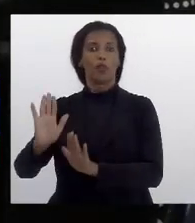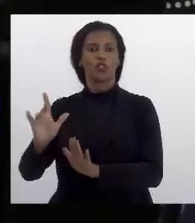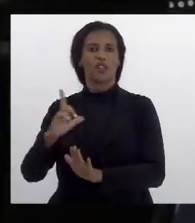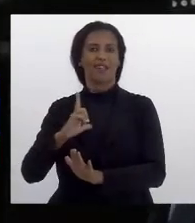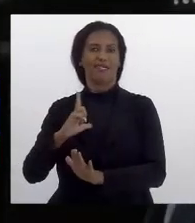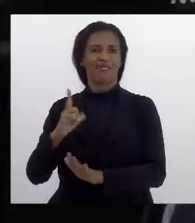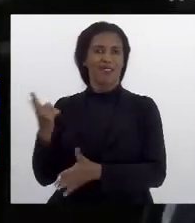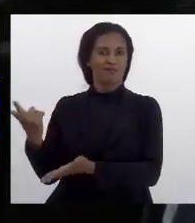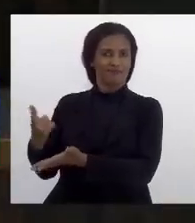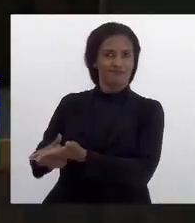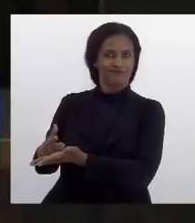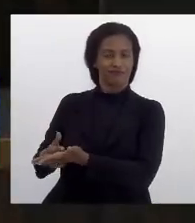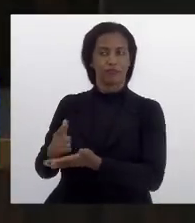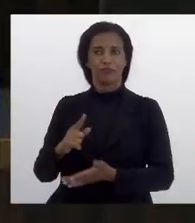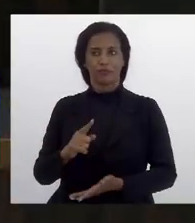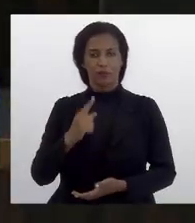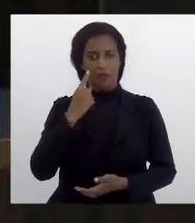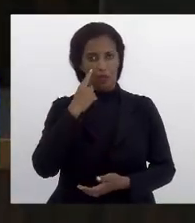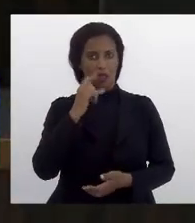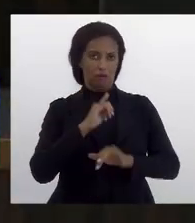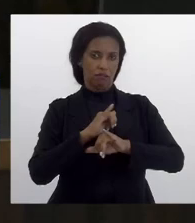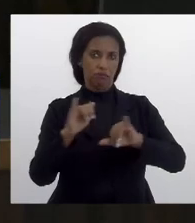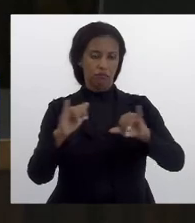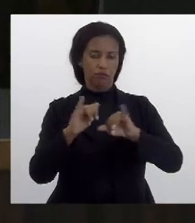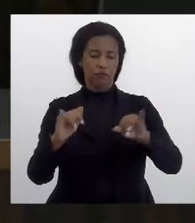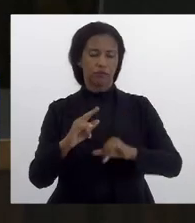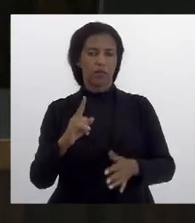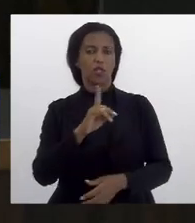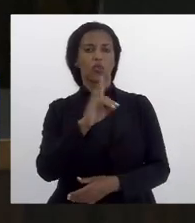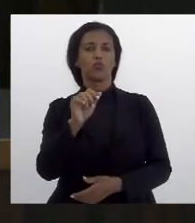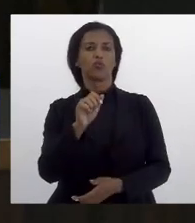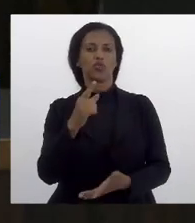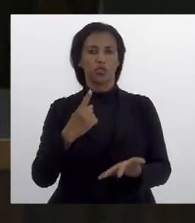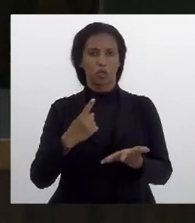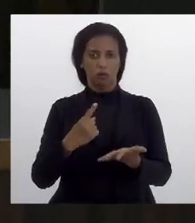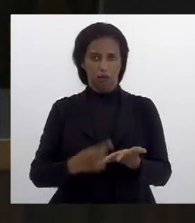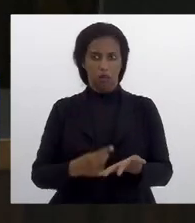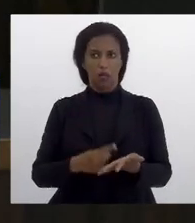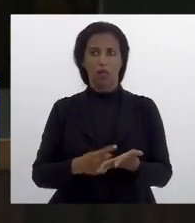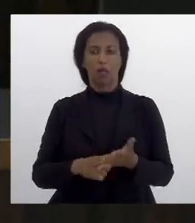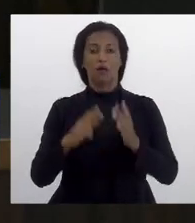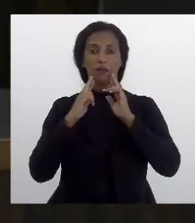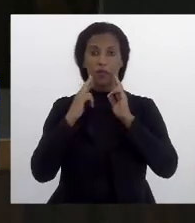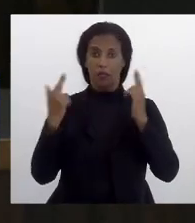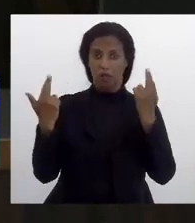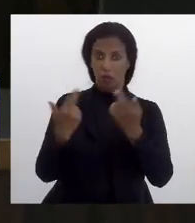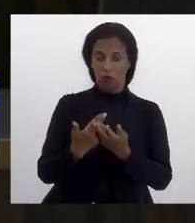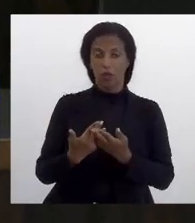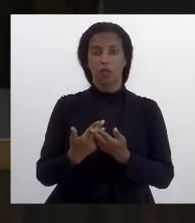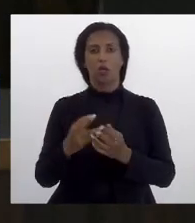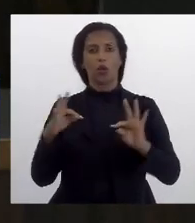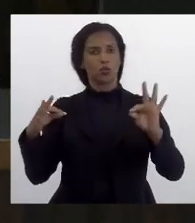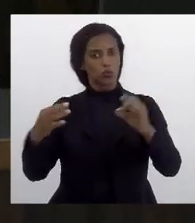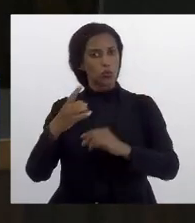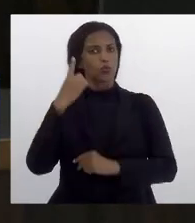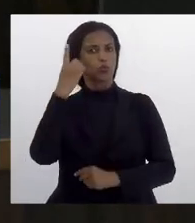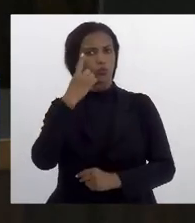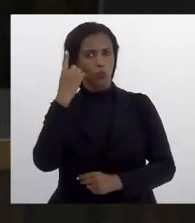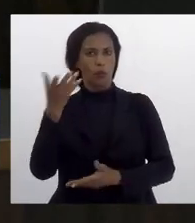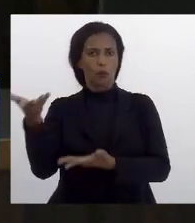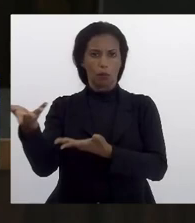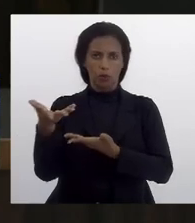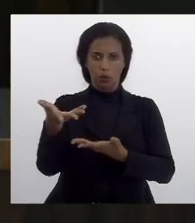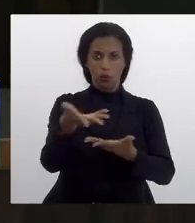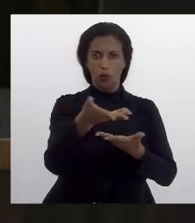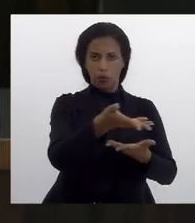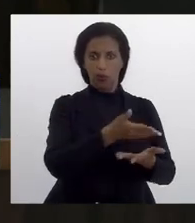evento então depois a gente já confere isso aí o mais rápido possível vai ter a audiência todas as deputadas vão poder fazer os convites